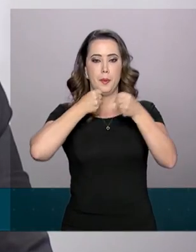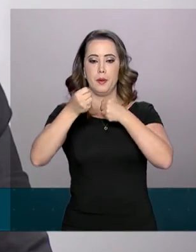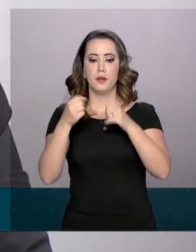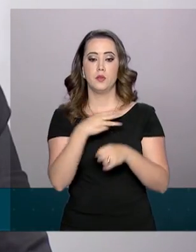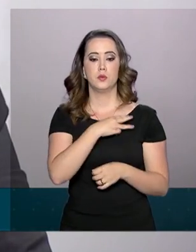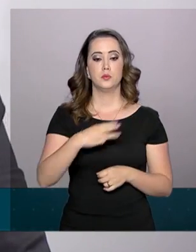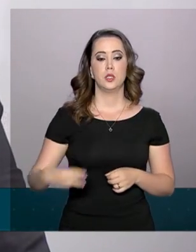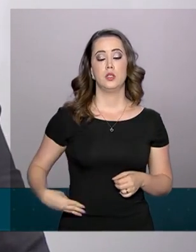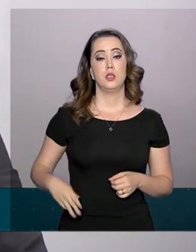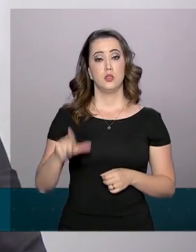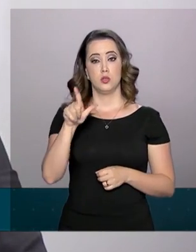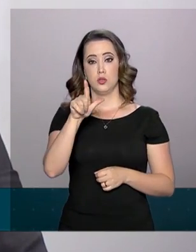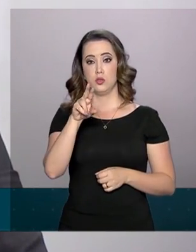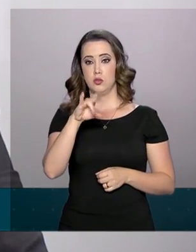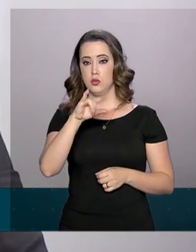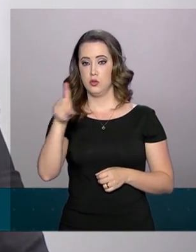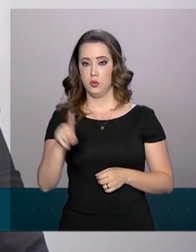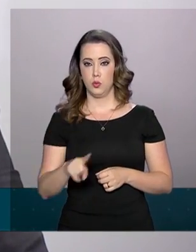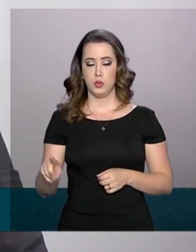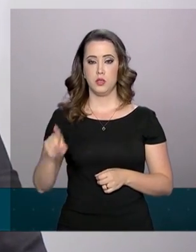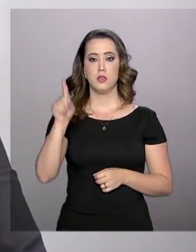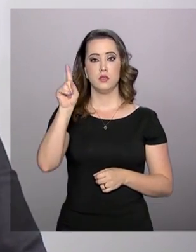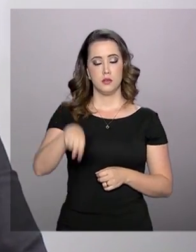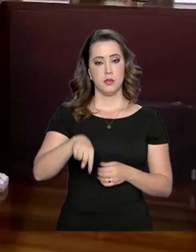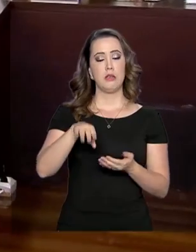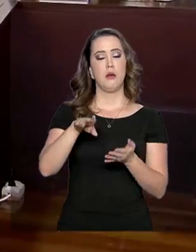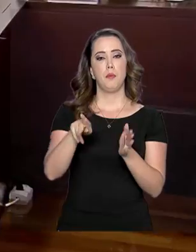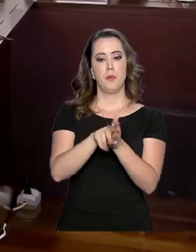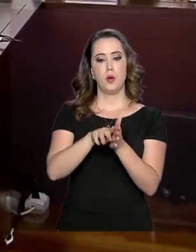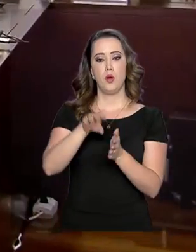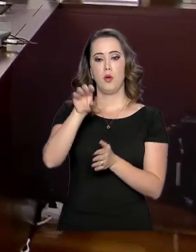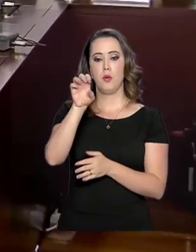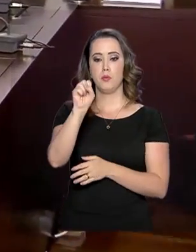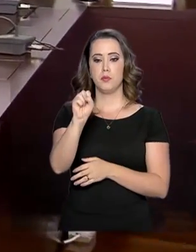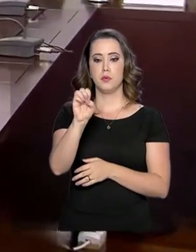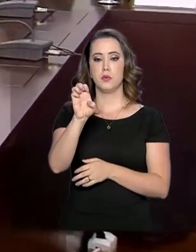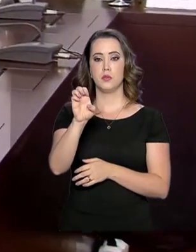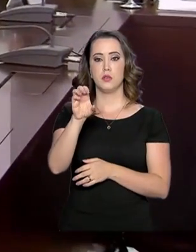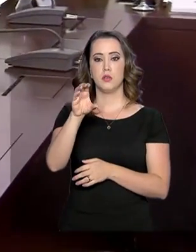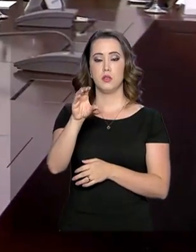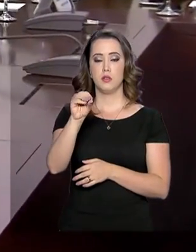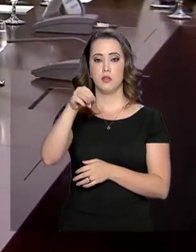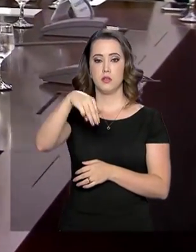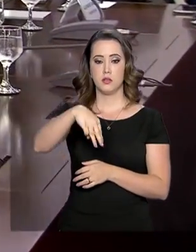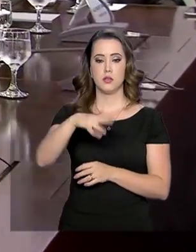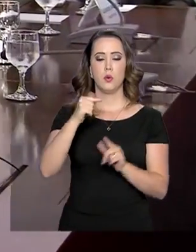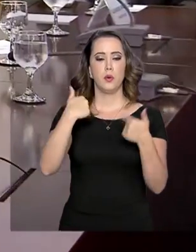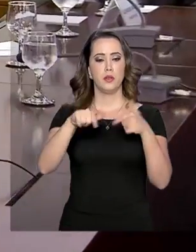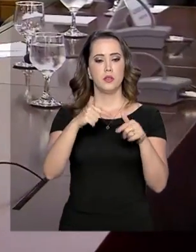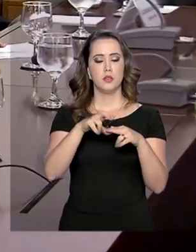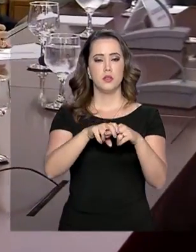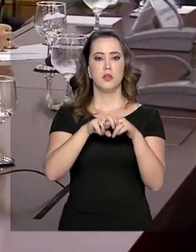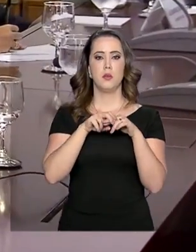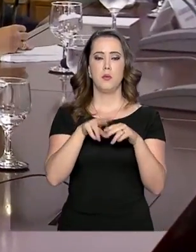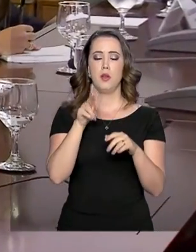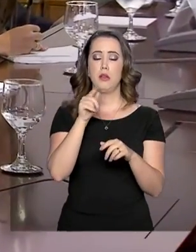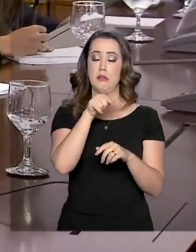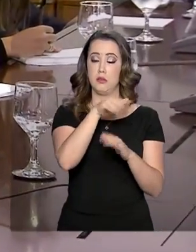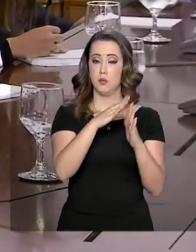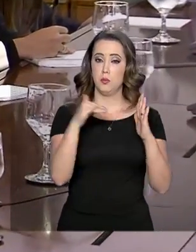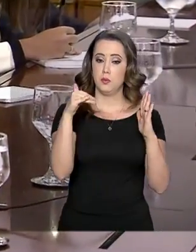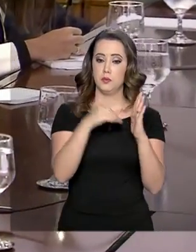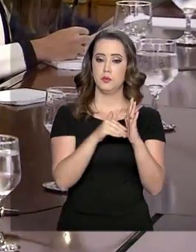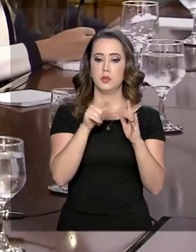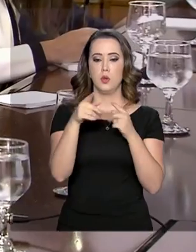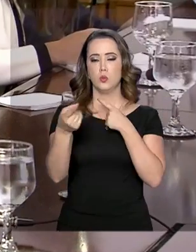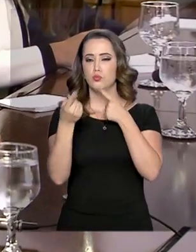ministro Luiz Eduardo Ramos, da Secretaria de Governo, recebeu os jornalistas que atuam na cobertura do Palácio do Planalto.